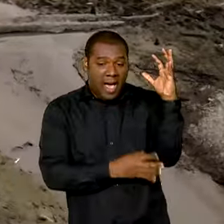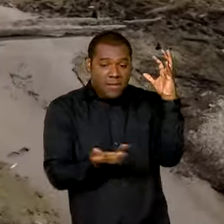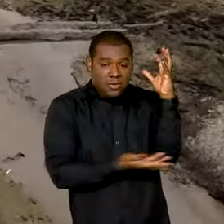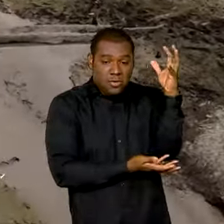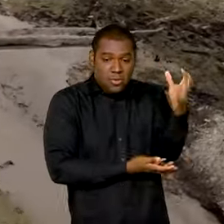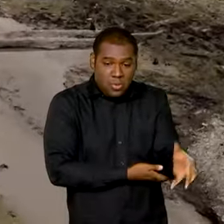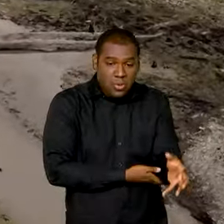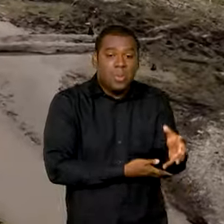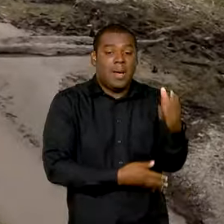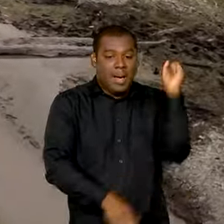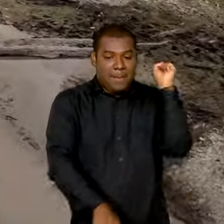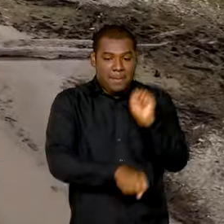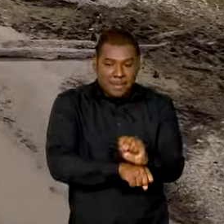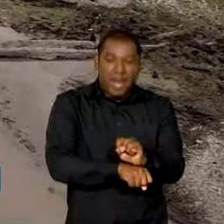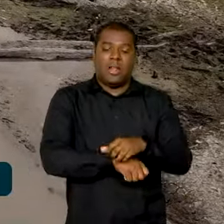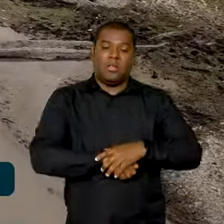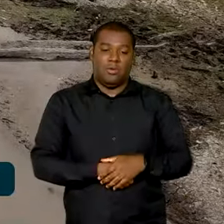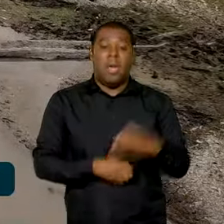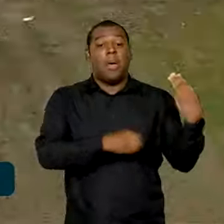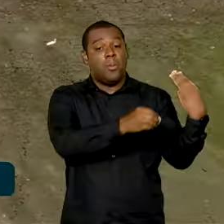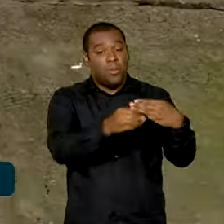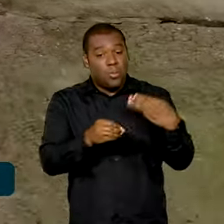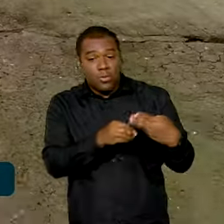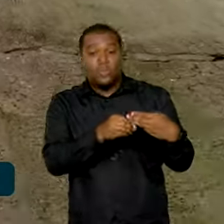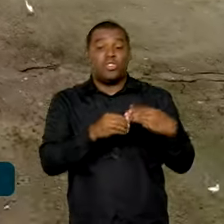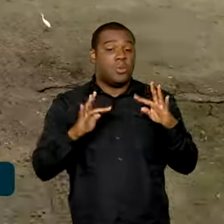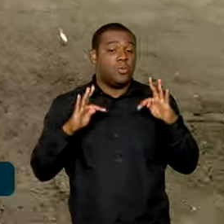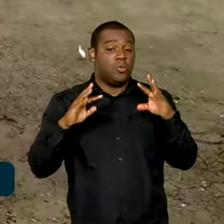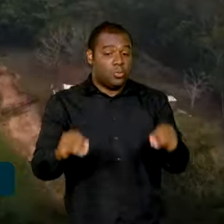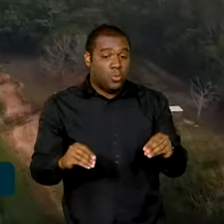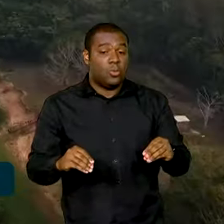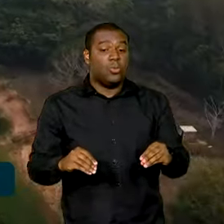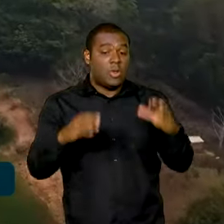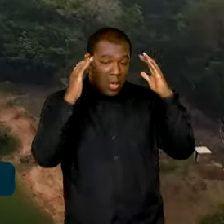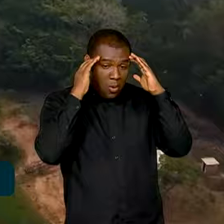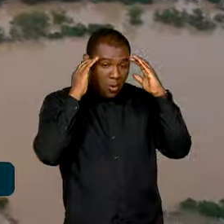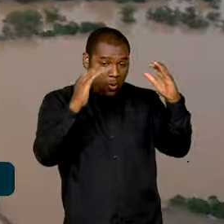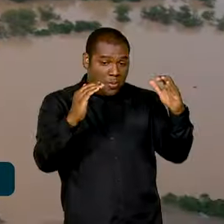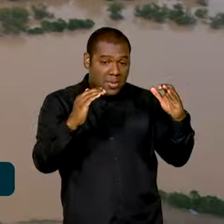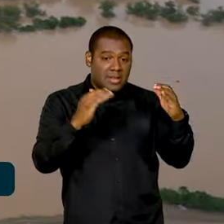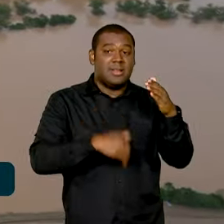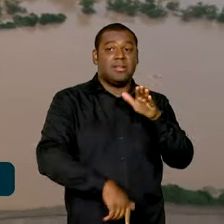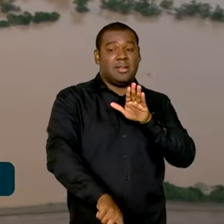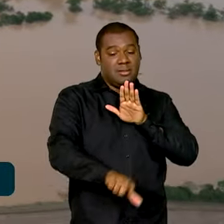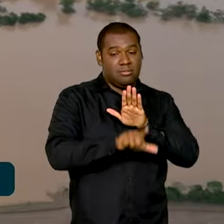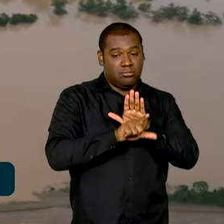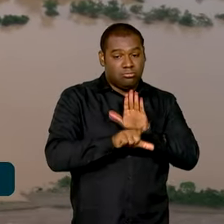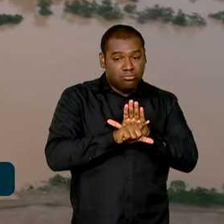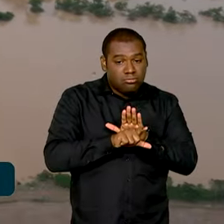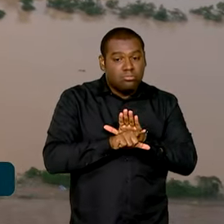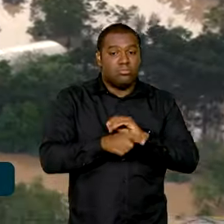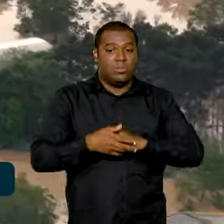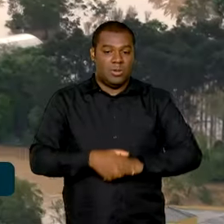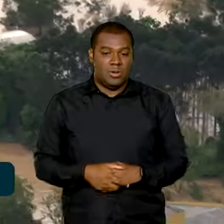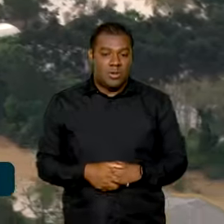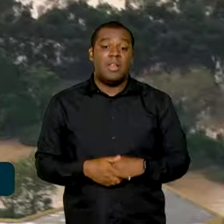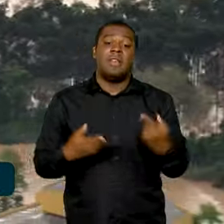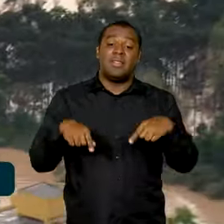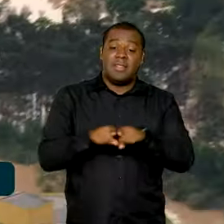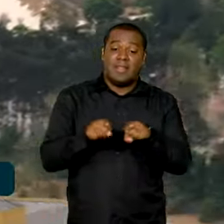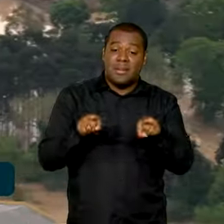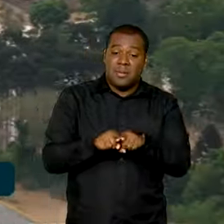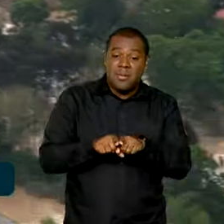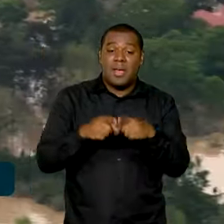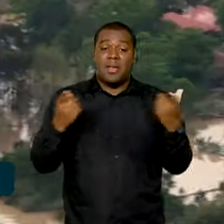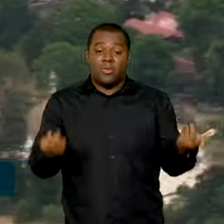fazer com que todos os municípios se adaptem a eventos extremos, como secas e inundações, o que envolve medidas